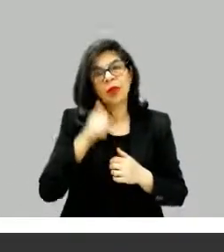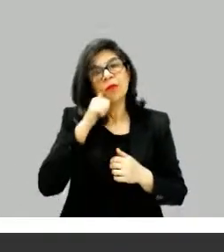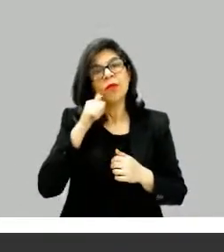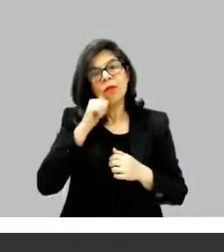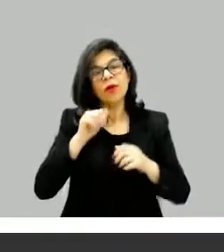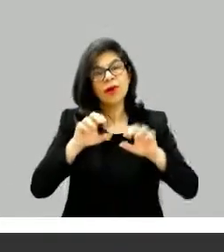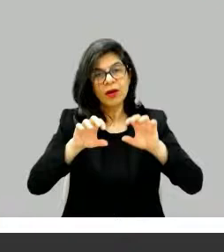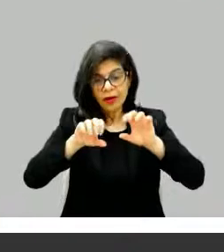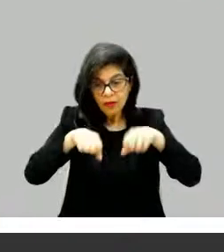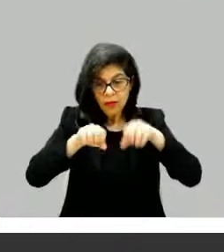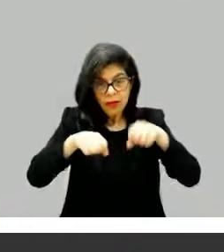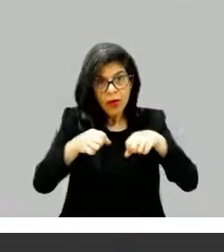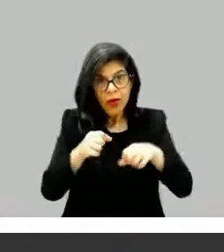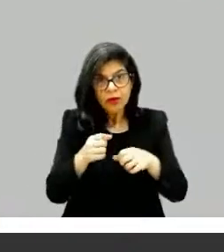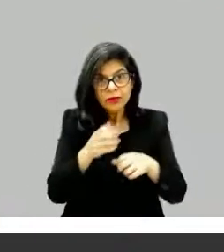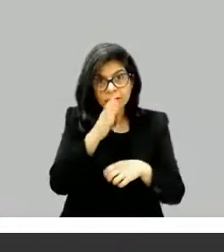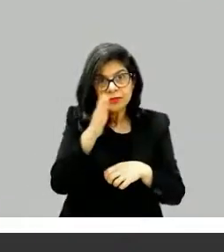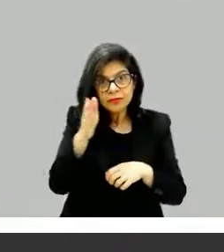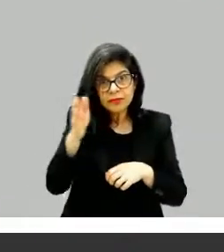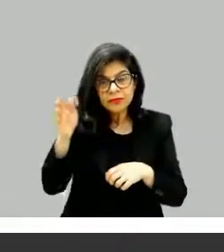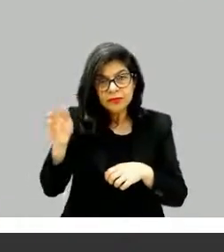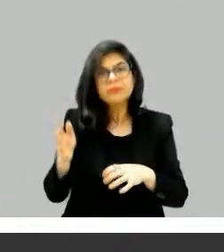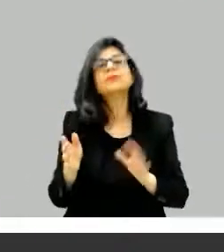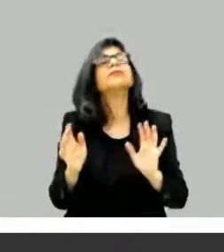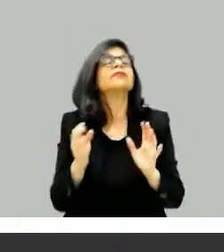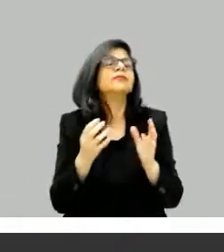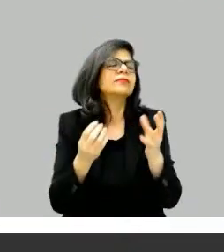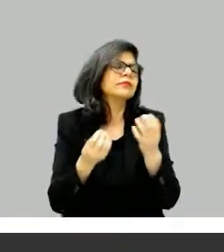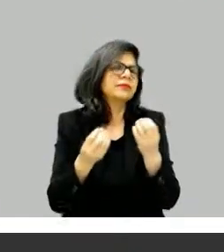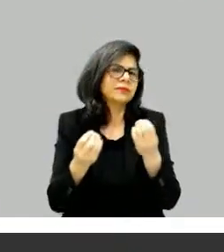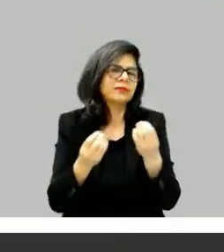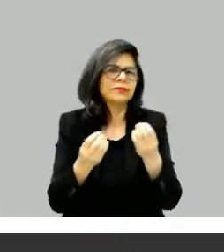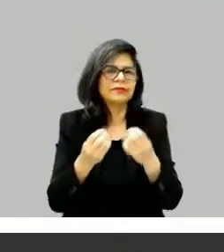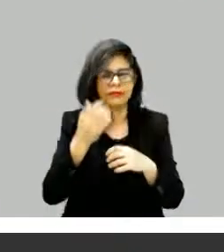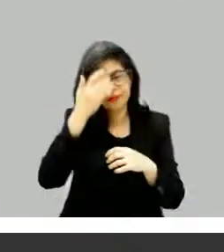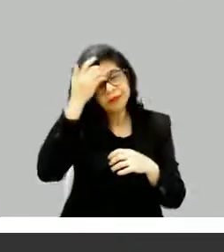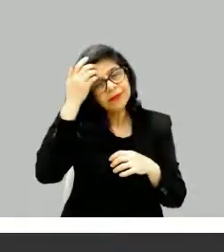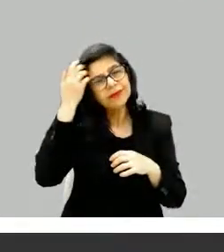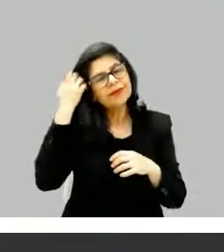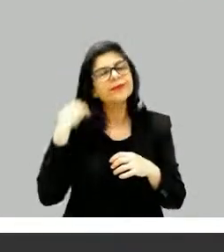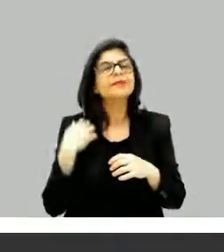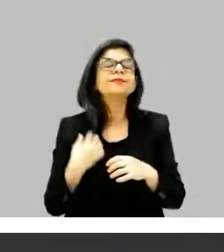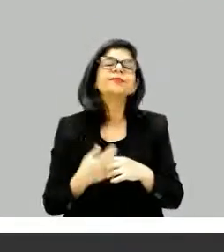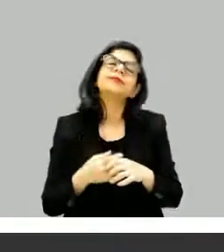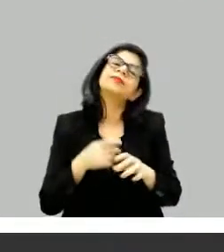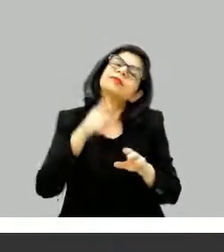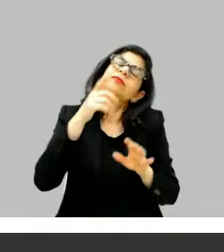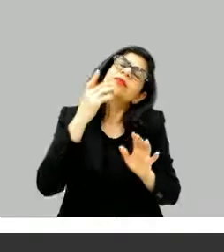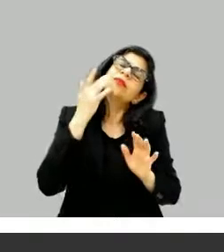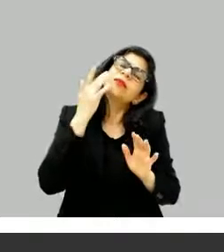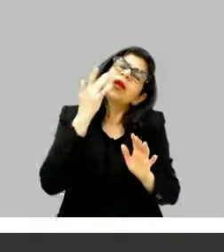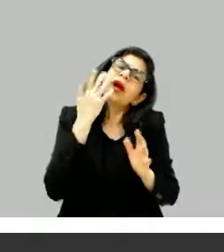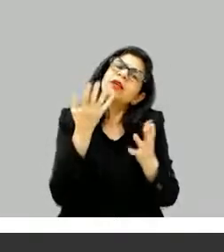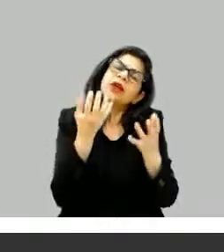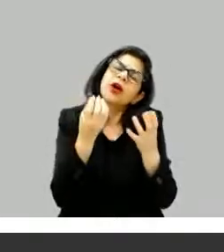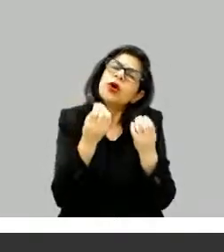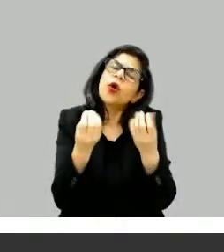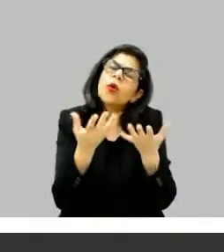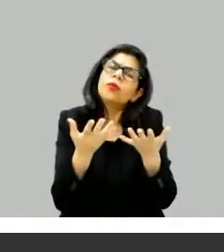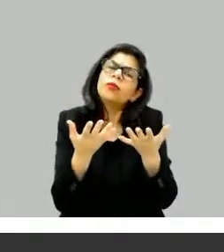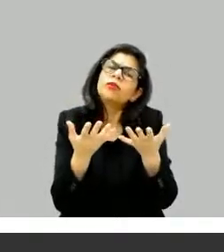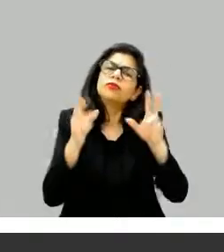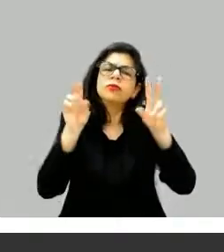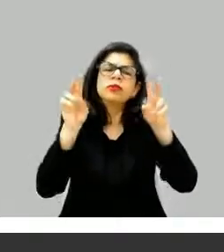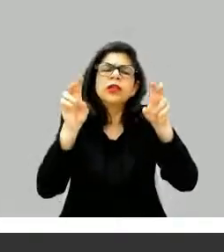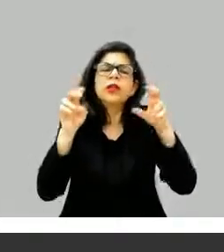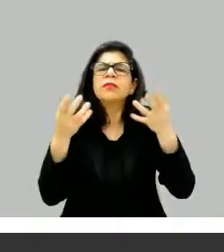quando você está numa TV que tem break, que tem intervalo comercial, normalmente é a TV que te diz. Só que o